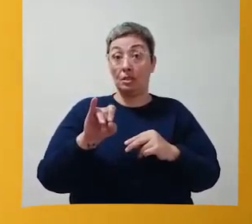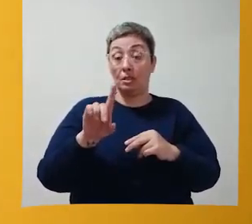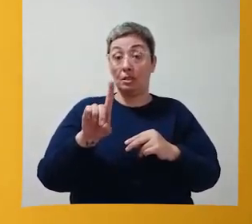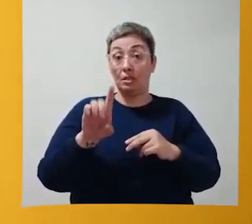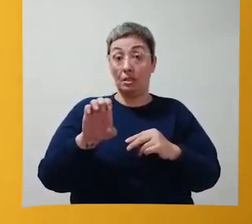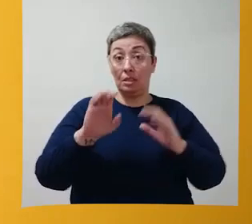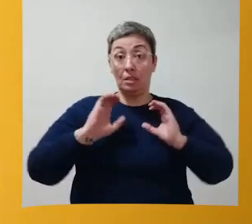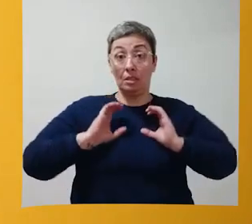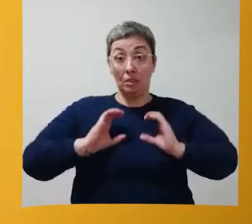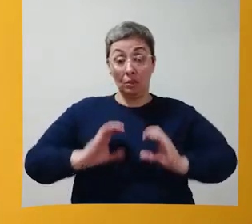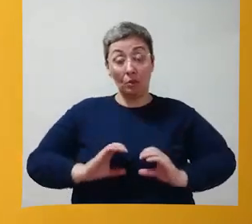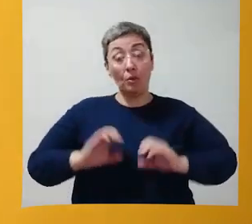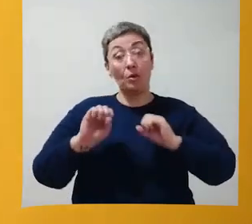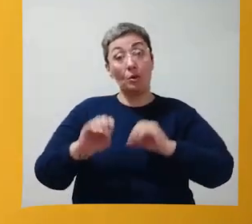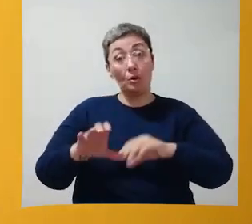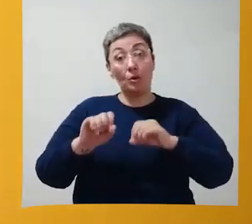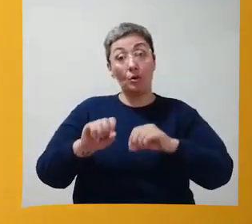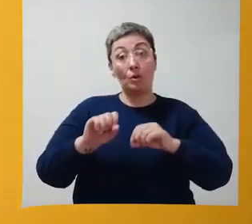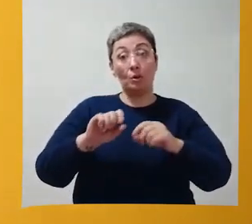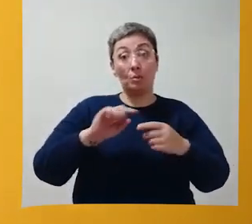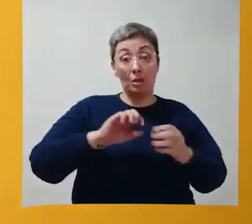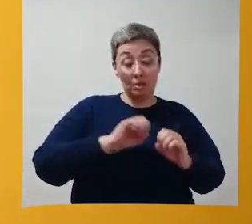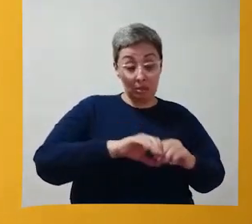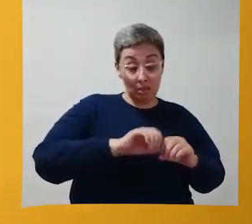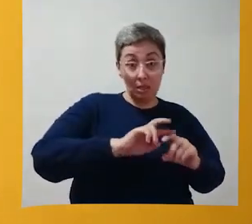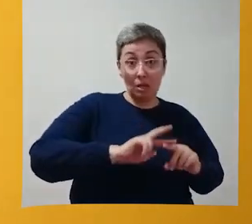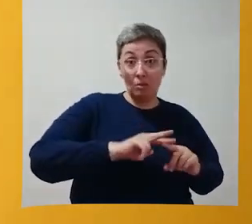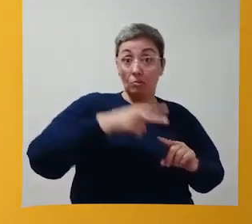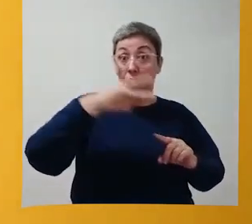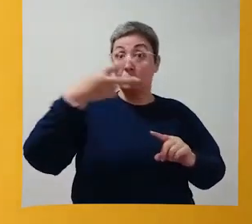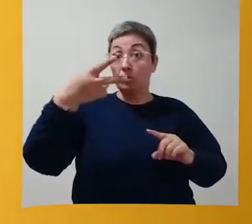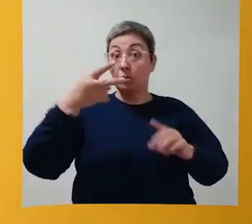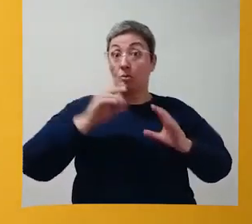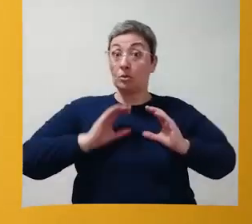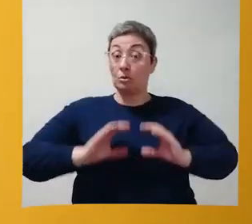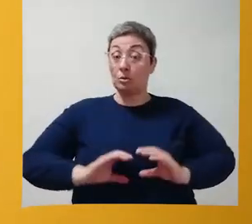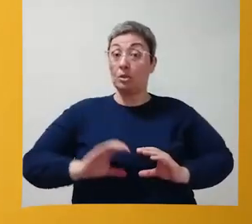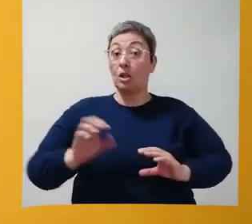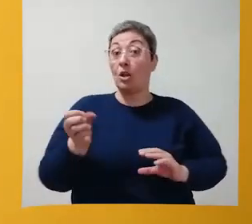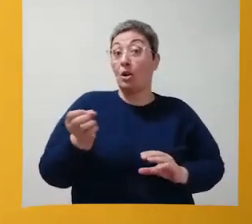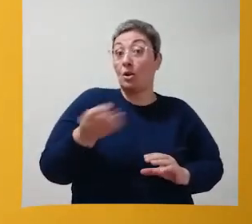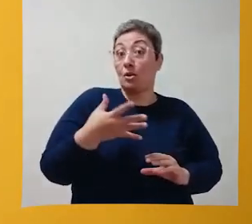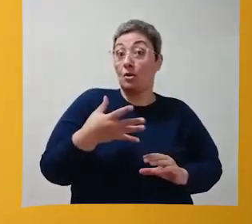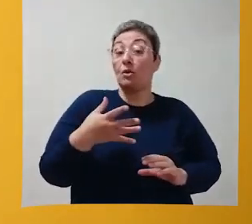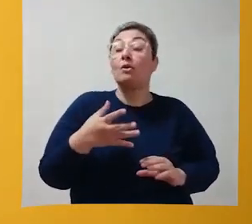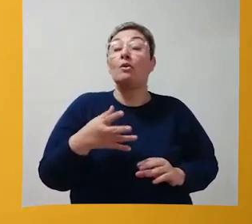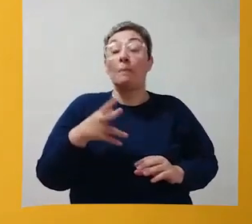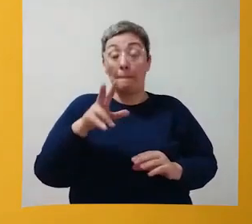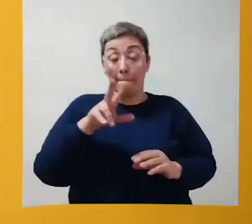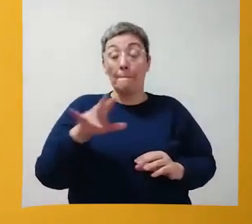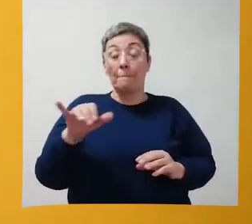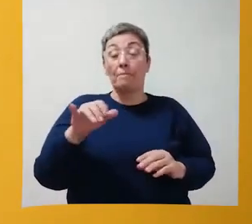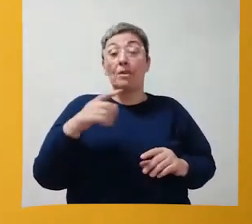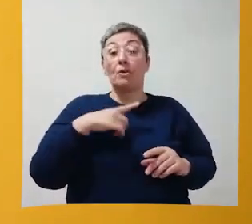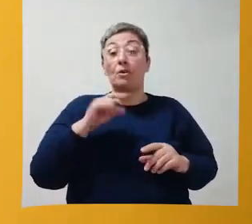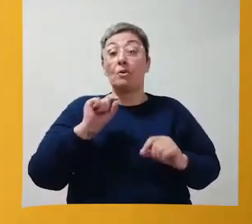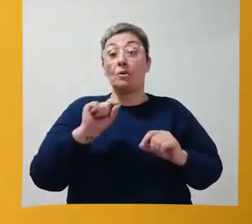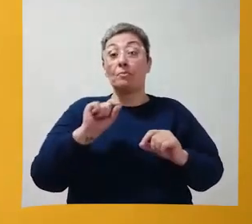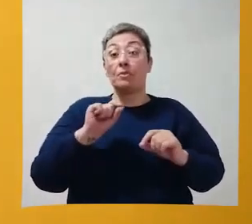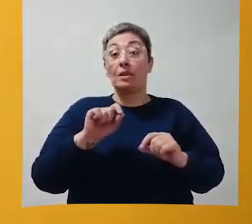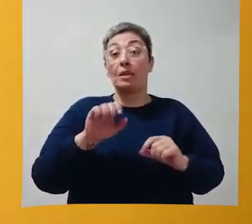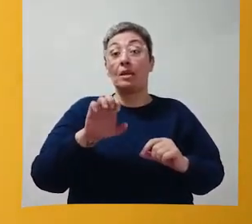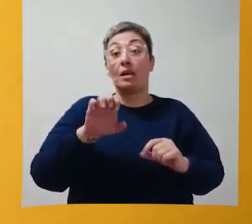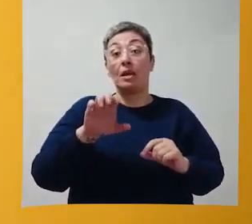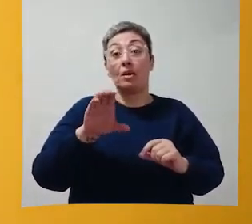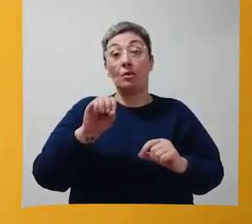que é um ensino que leva a outros comportamentos. E esses novos comportamentos, nós dizemos que é uma